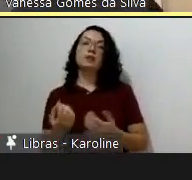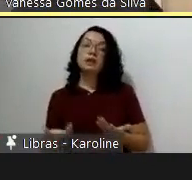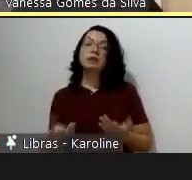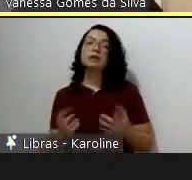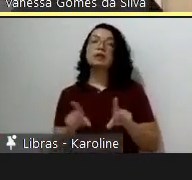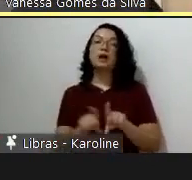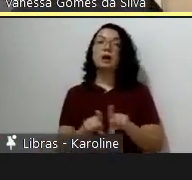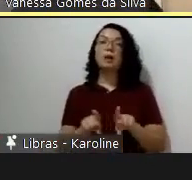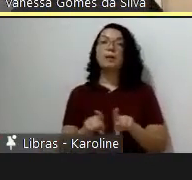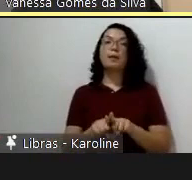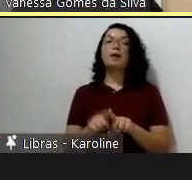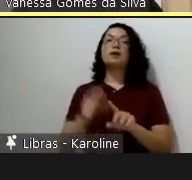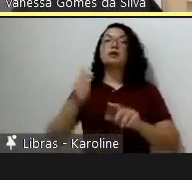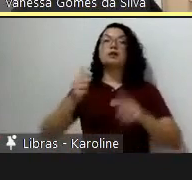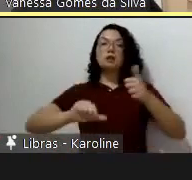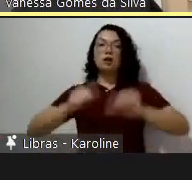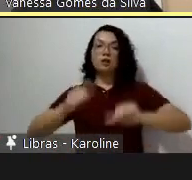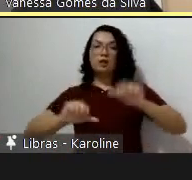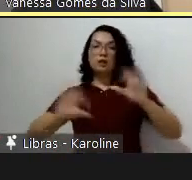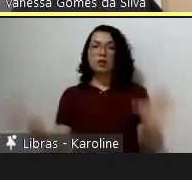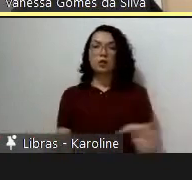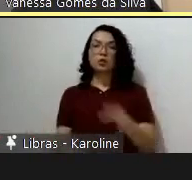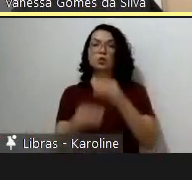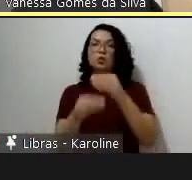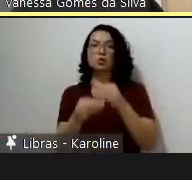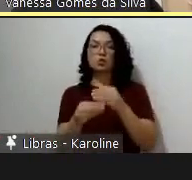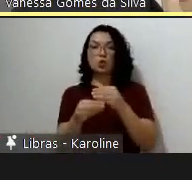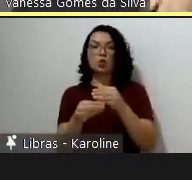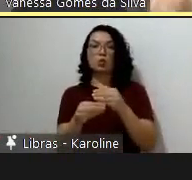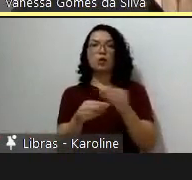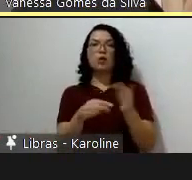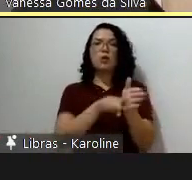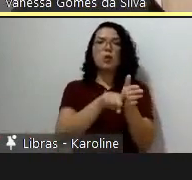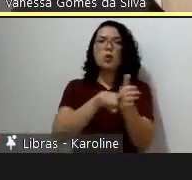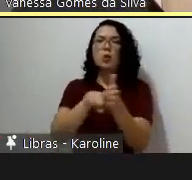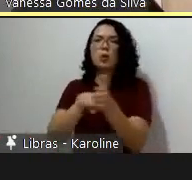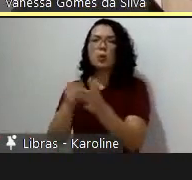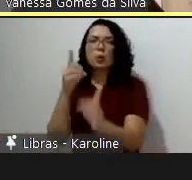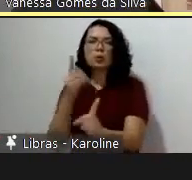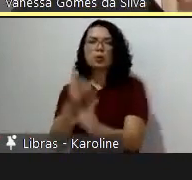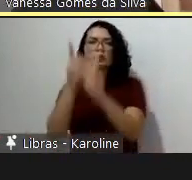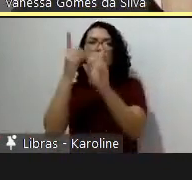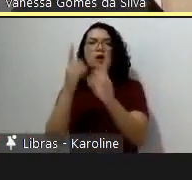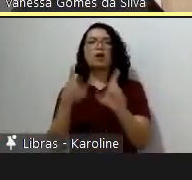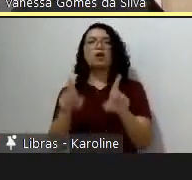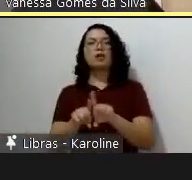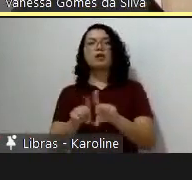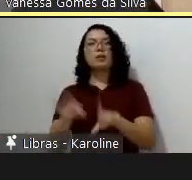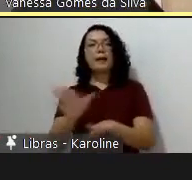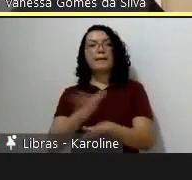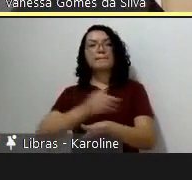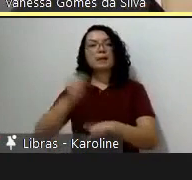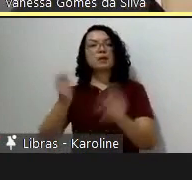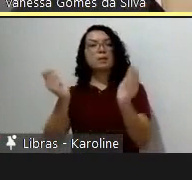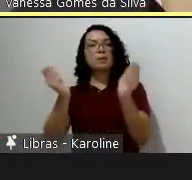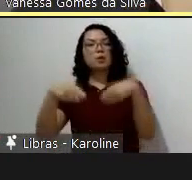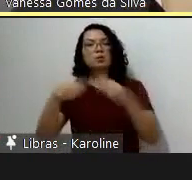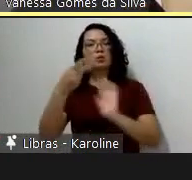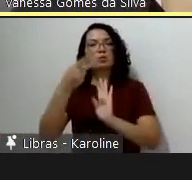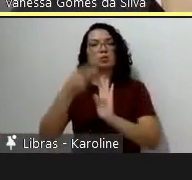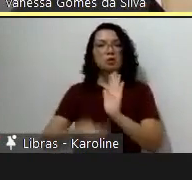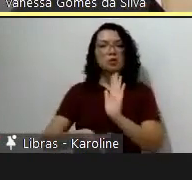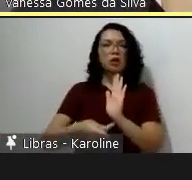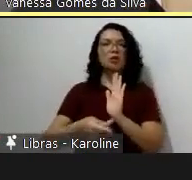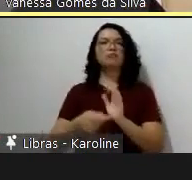com base no guia que era fornecido pelas certificações. E as competências que eram adquiridas, obviamente, eram relacionadas a essas